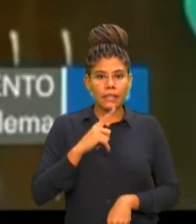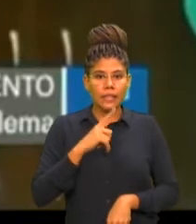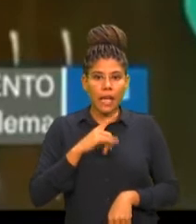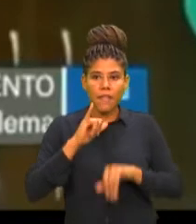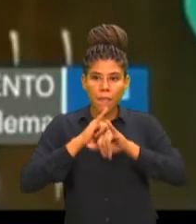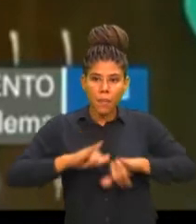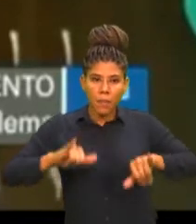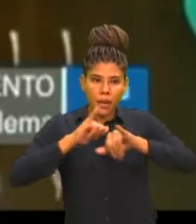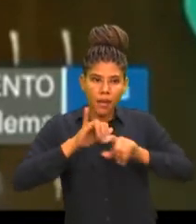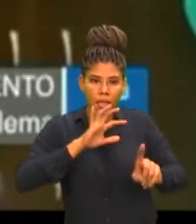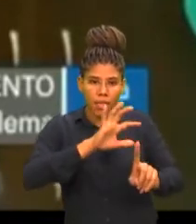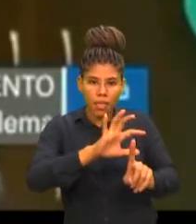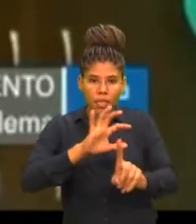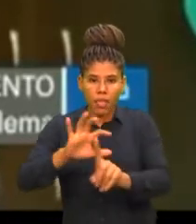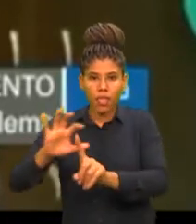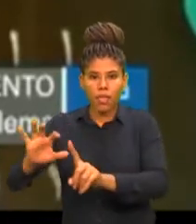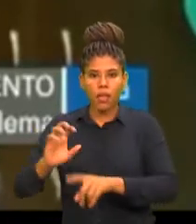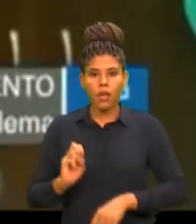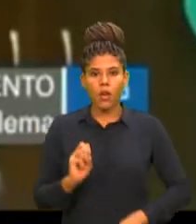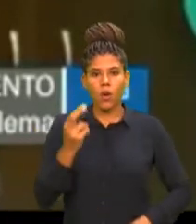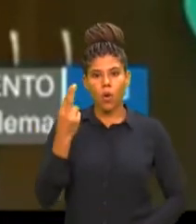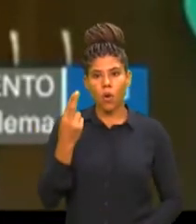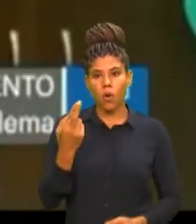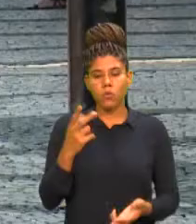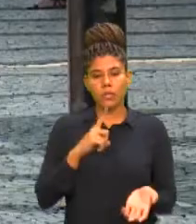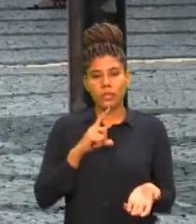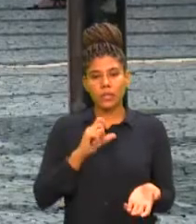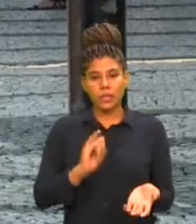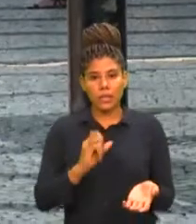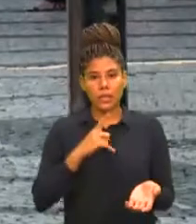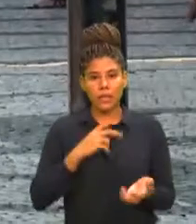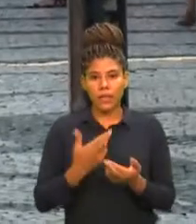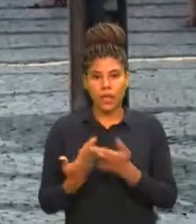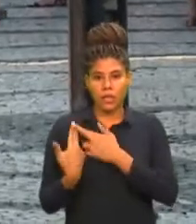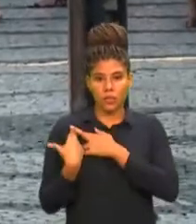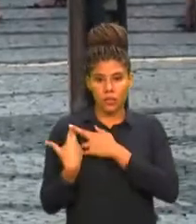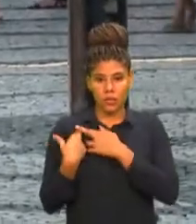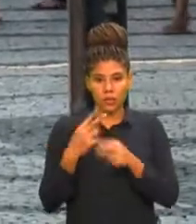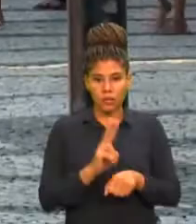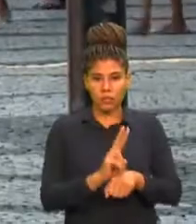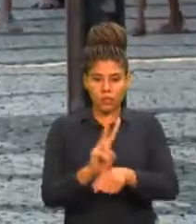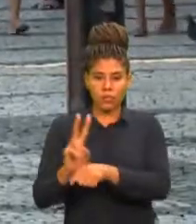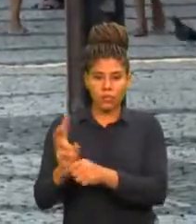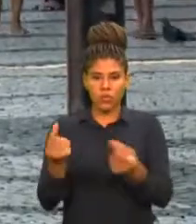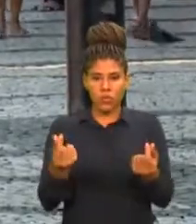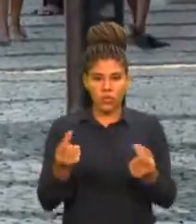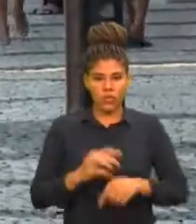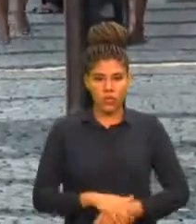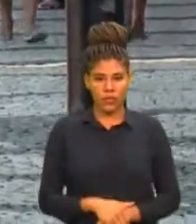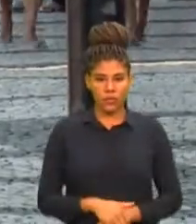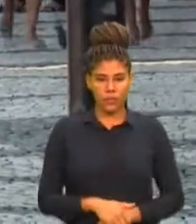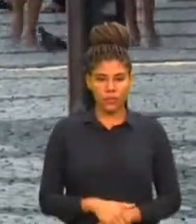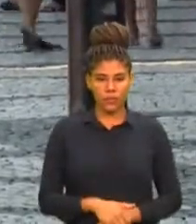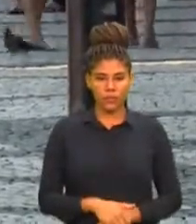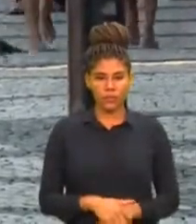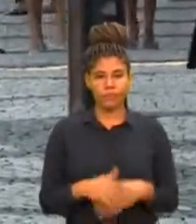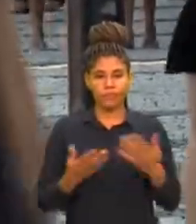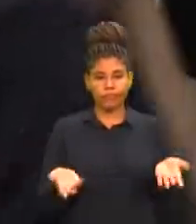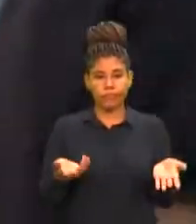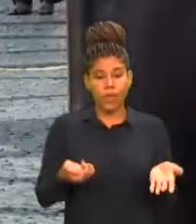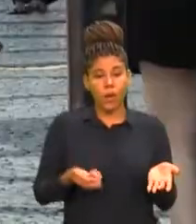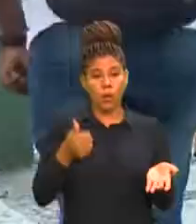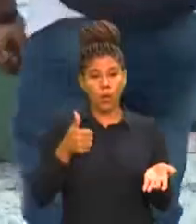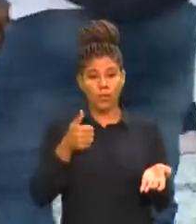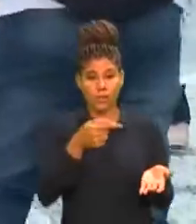responsabilidade ao conceder o crédito para aquela pessoa. Segundo a Confederação Nacional do Comércio, quase 70%